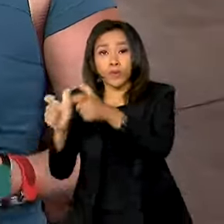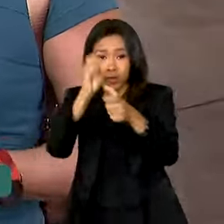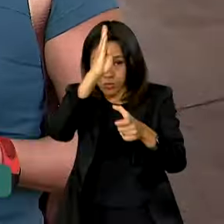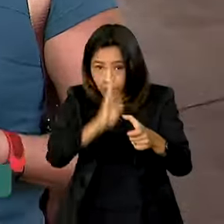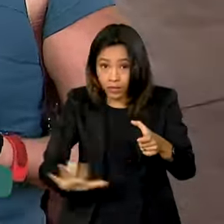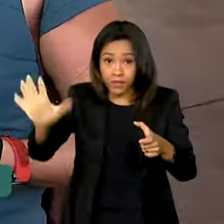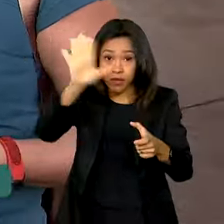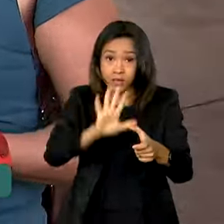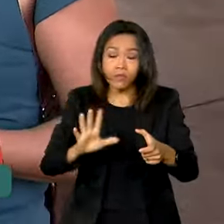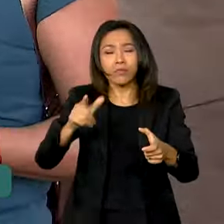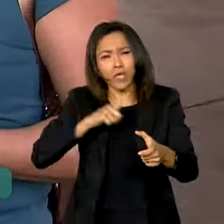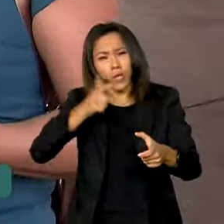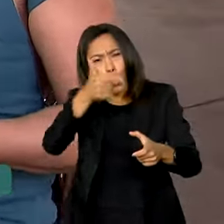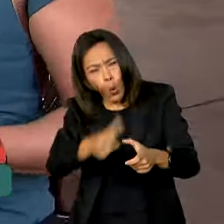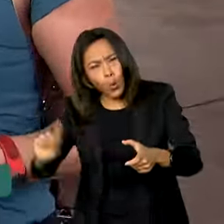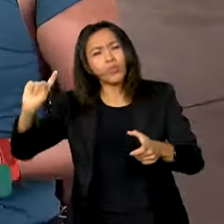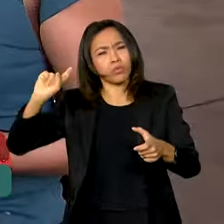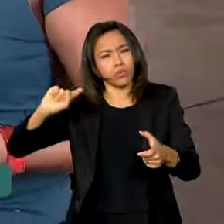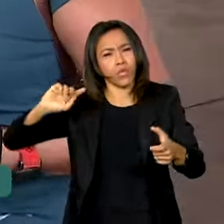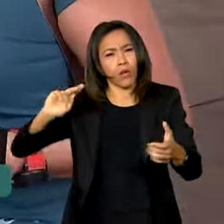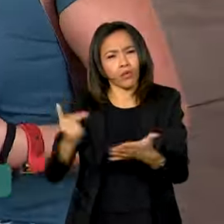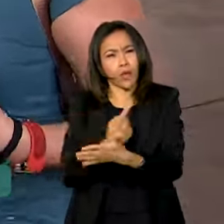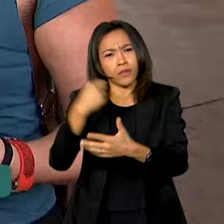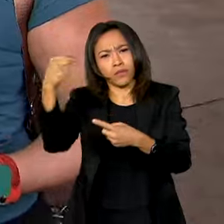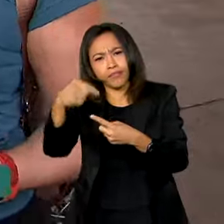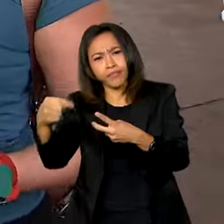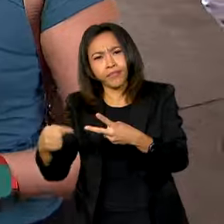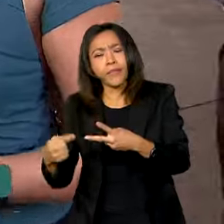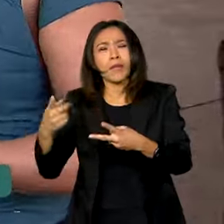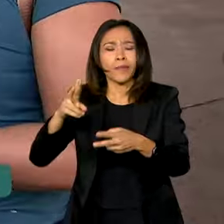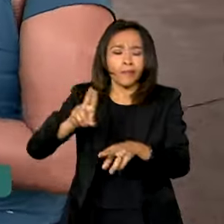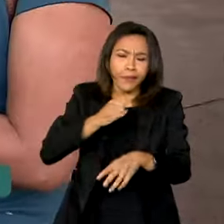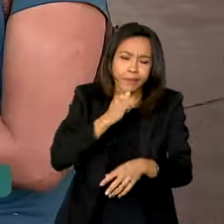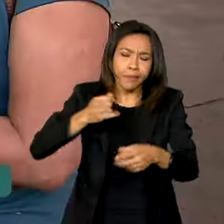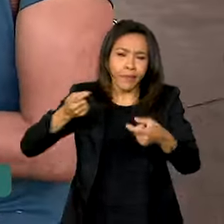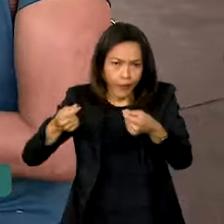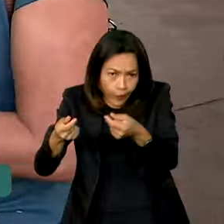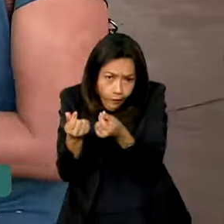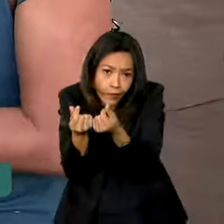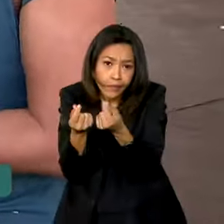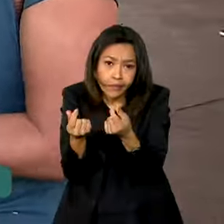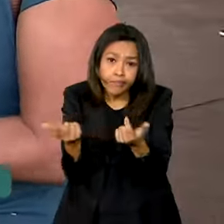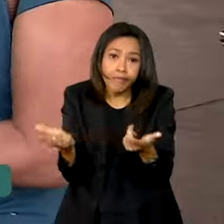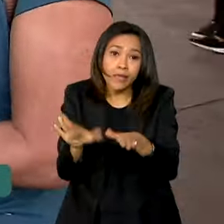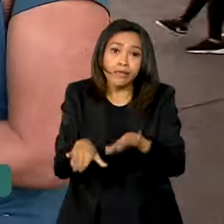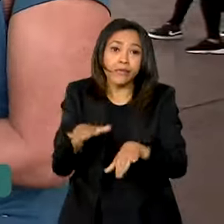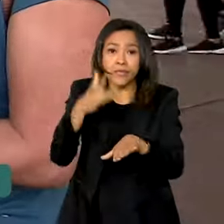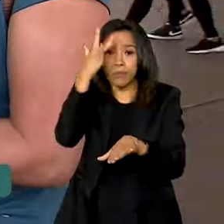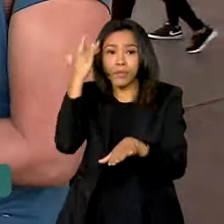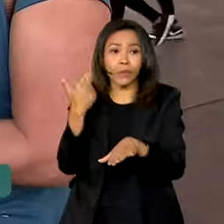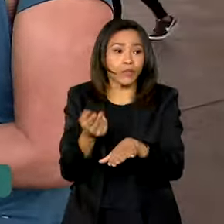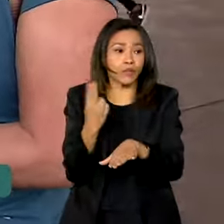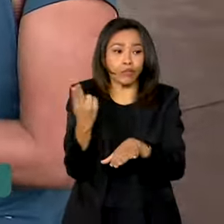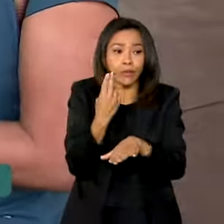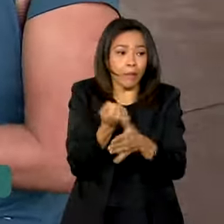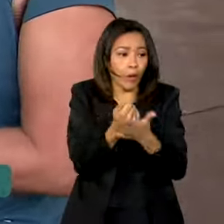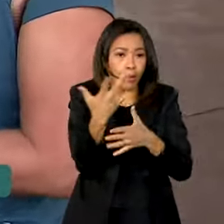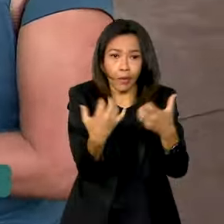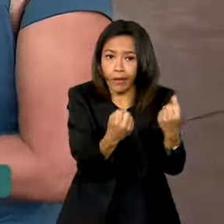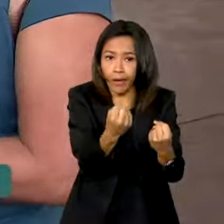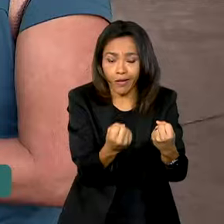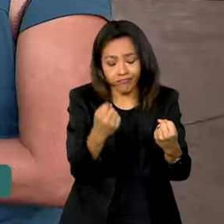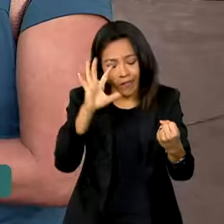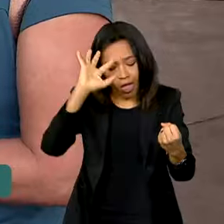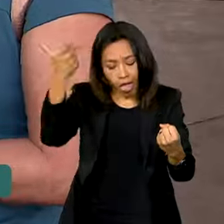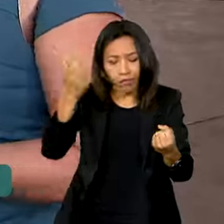são outros fatores que também têm a ver com a questão econômica, que as pessoas, às vezes, por não poder comprar um veículo, acabam